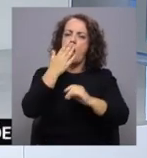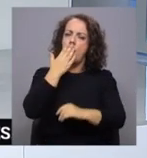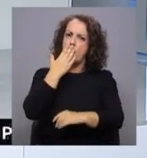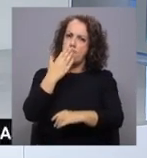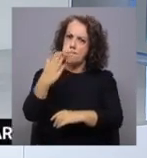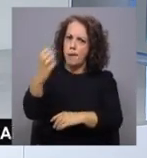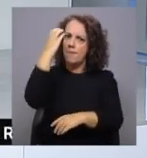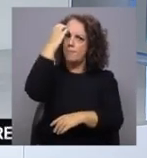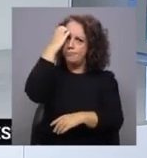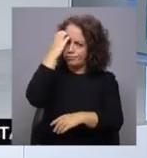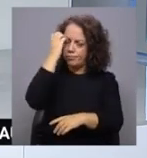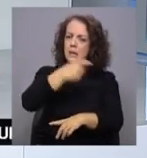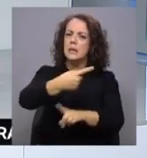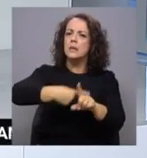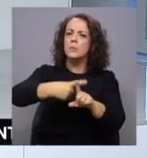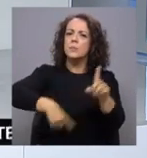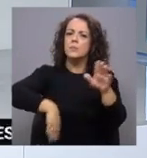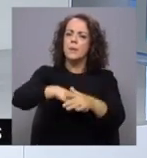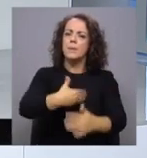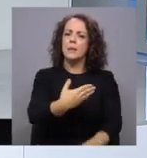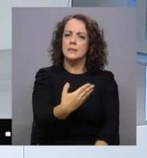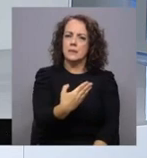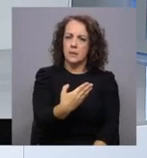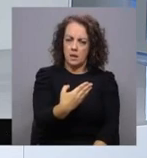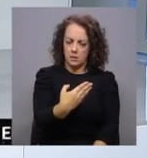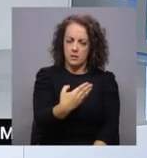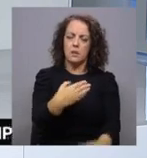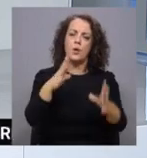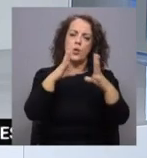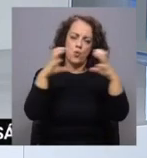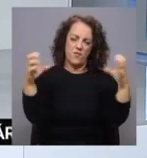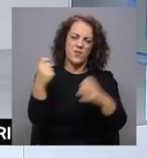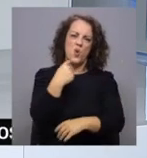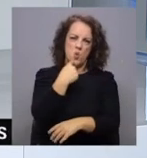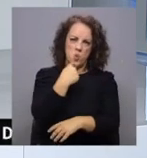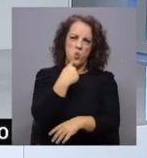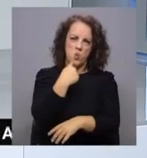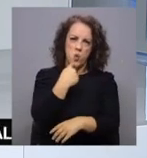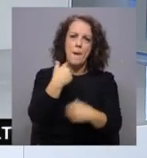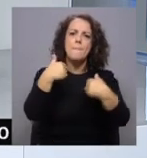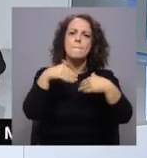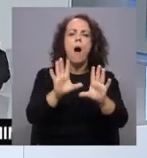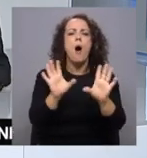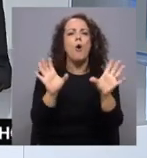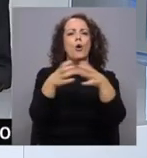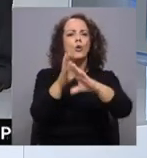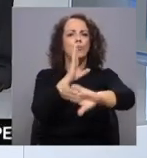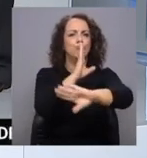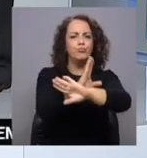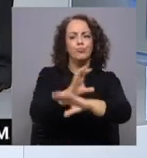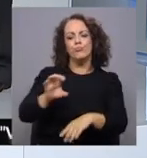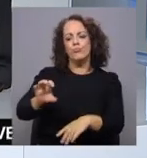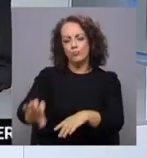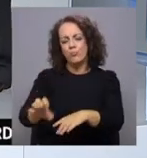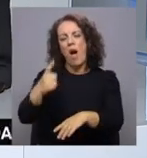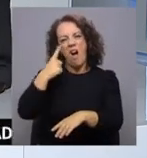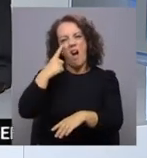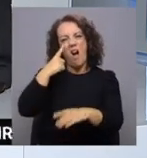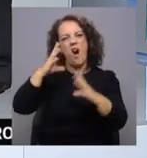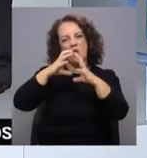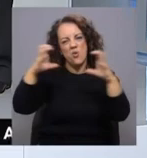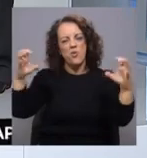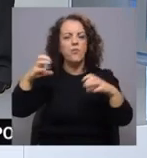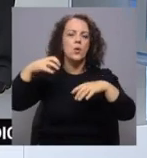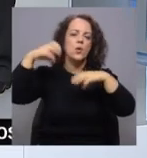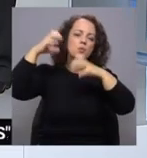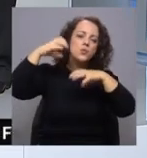uma temperatura máxima de 17 graus, períodos de céu muito nublado, mas para os restantes grupos ainda céu muito nublado, períodos de chuva